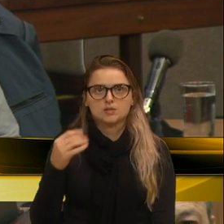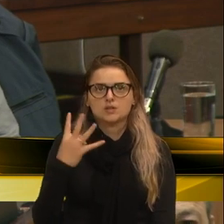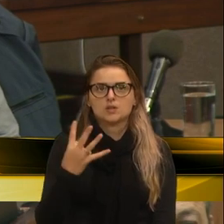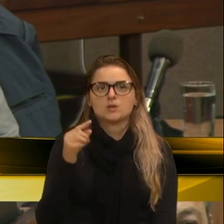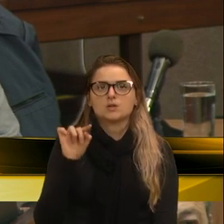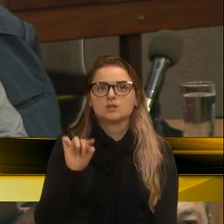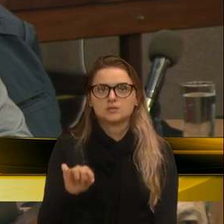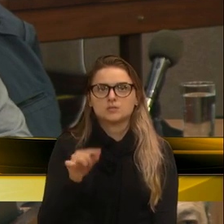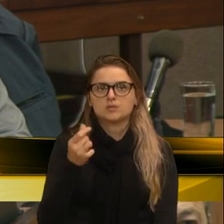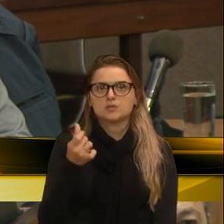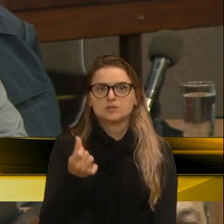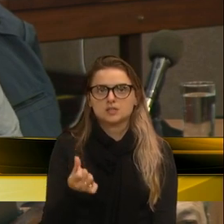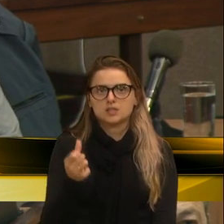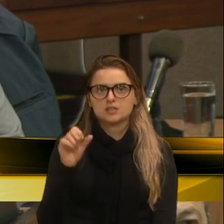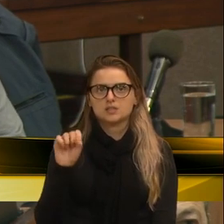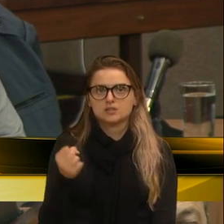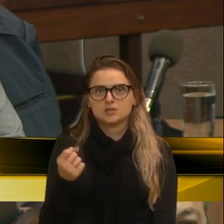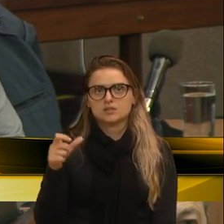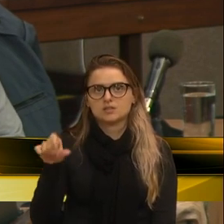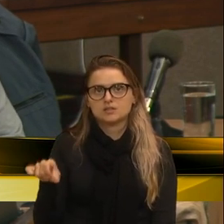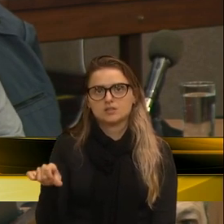.689.